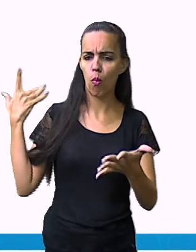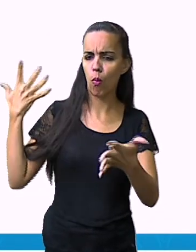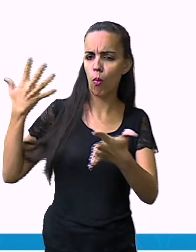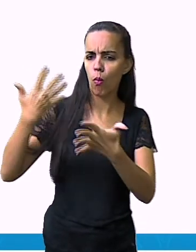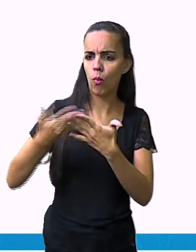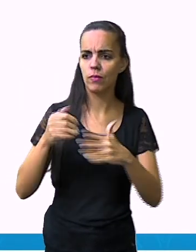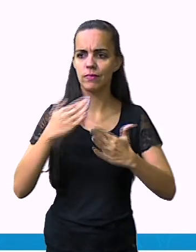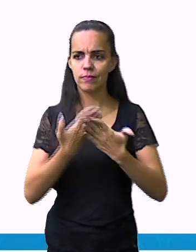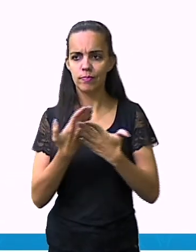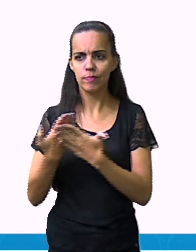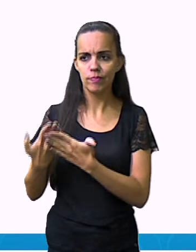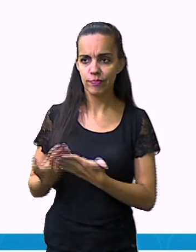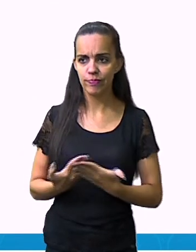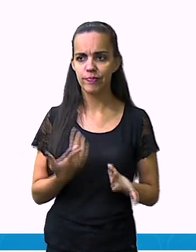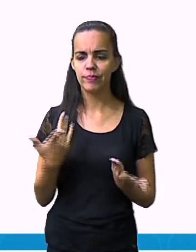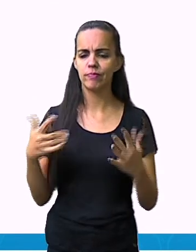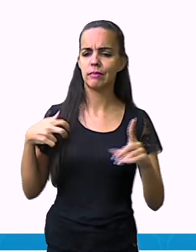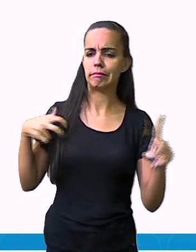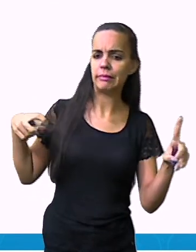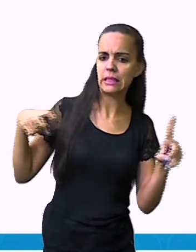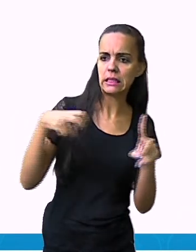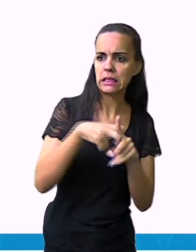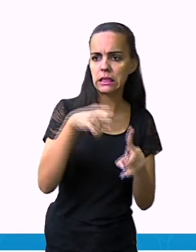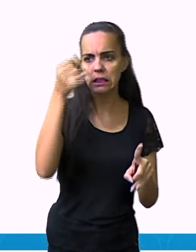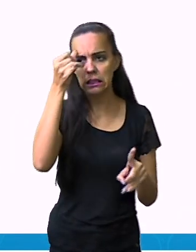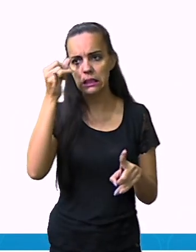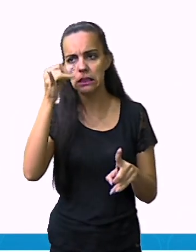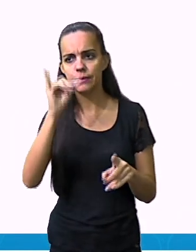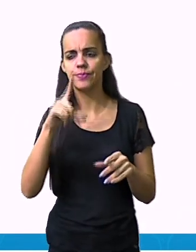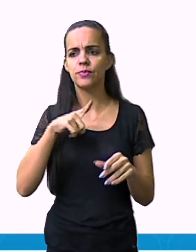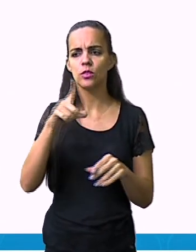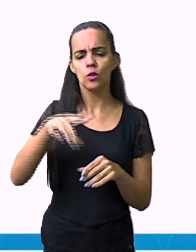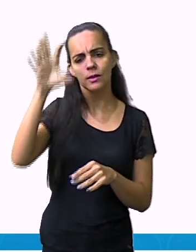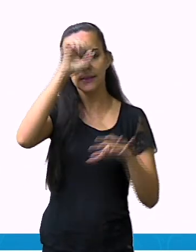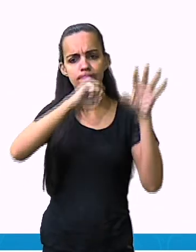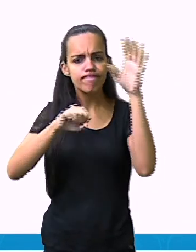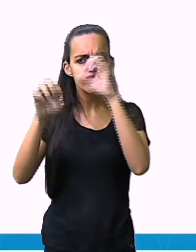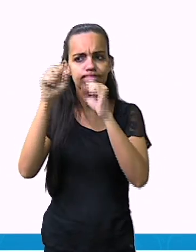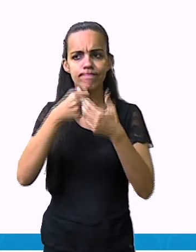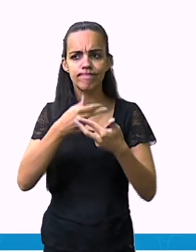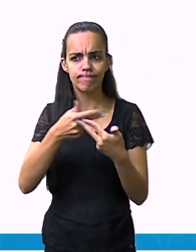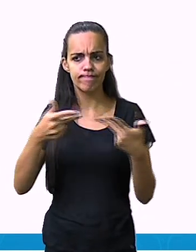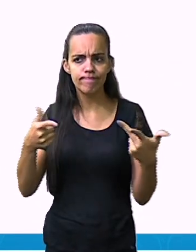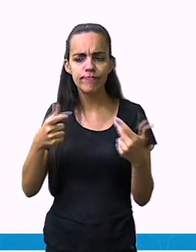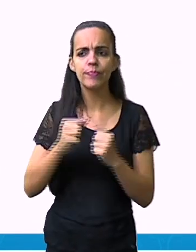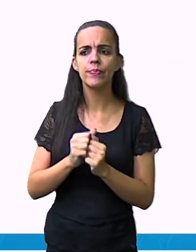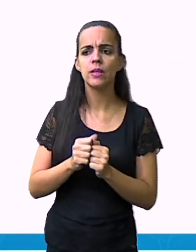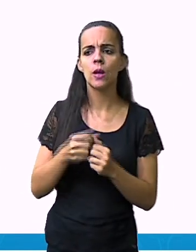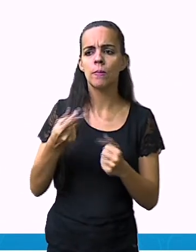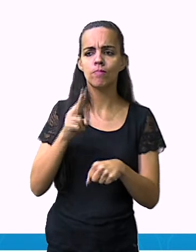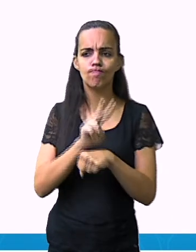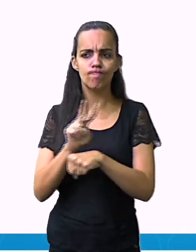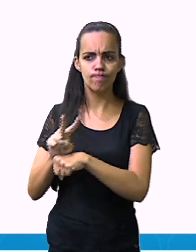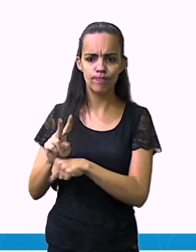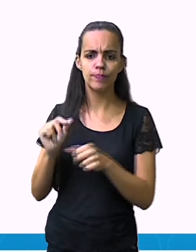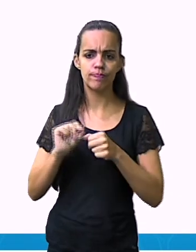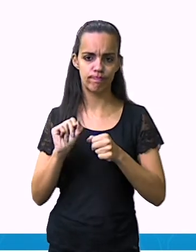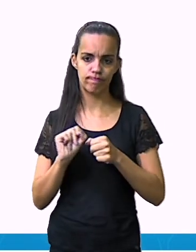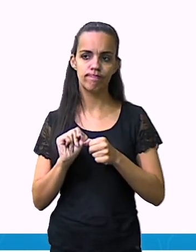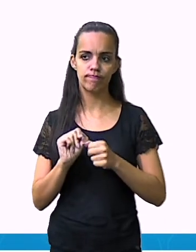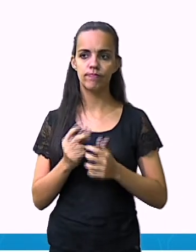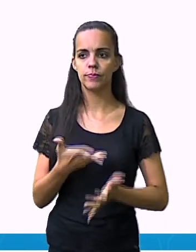estudo sobre prevenção de acidentes, nós aprendemos bastante que a prevenção é o melhor a se fazer.